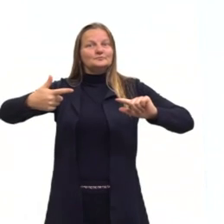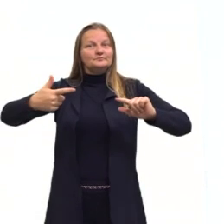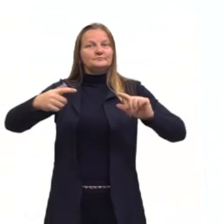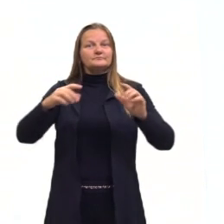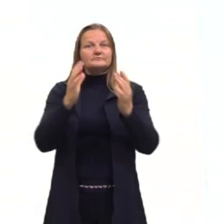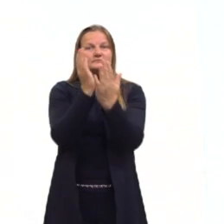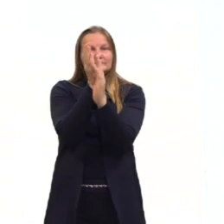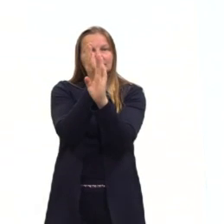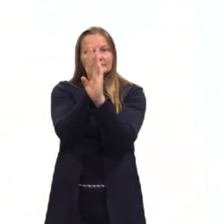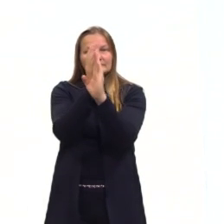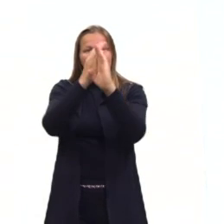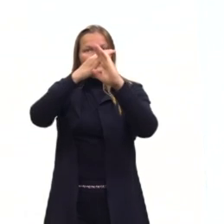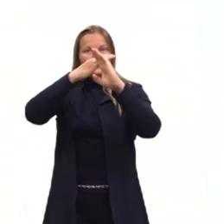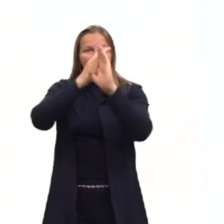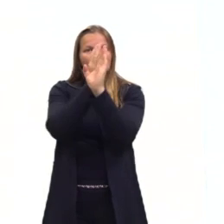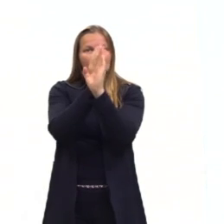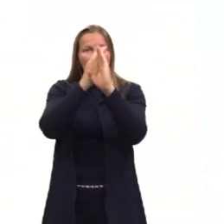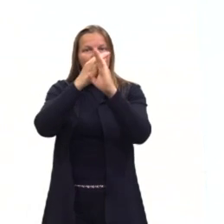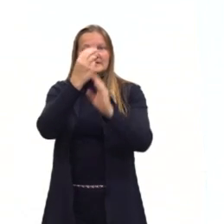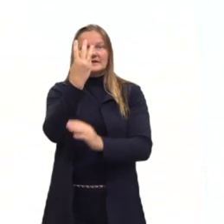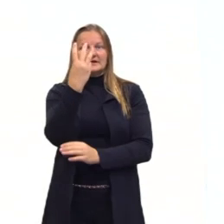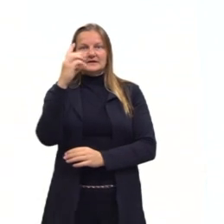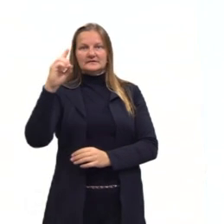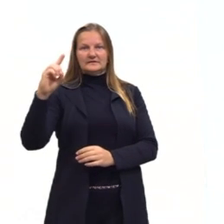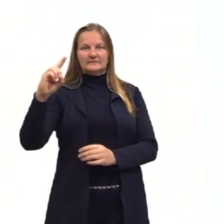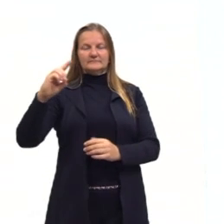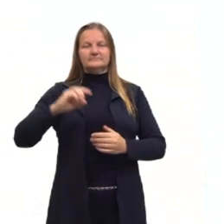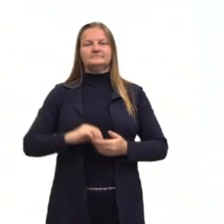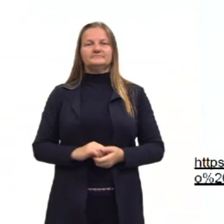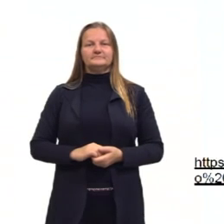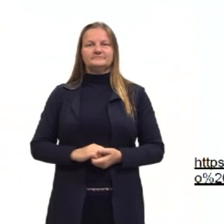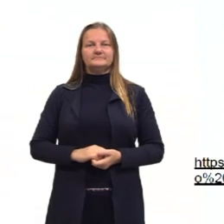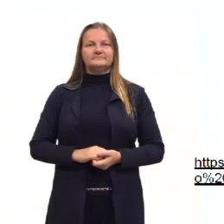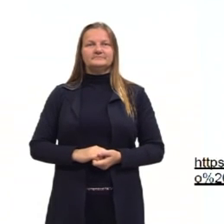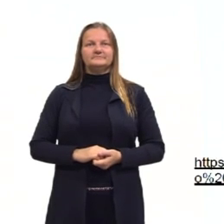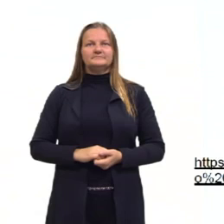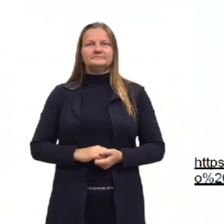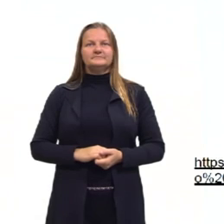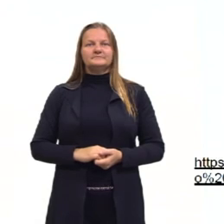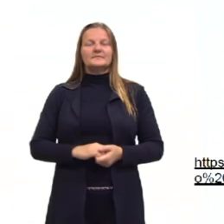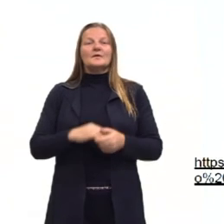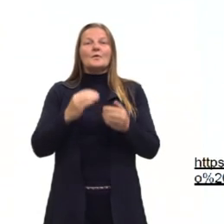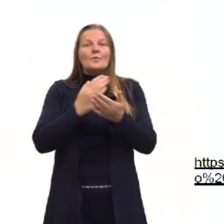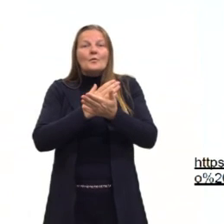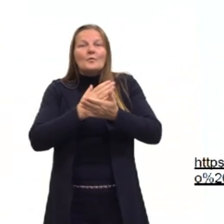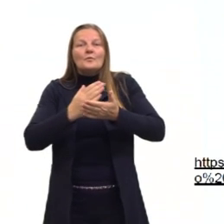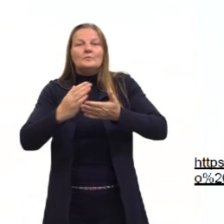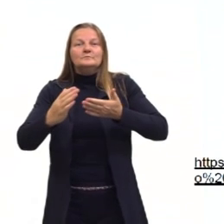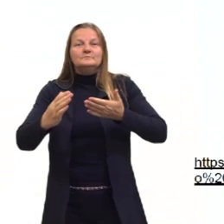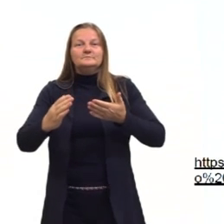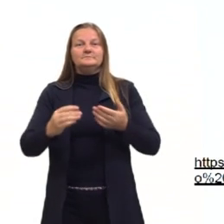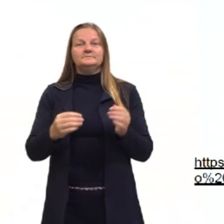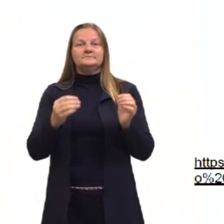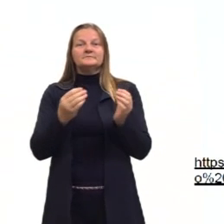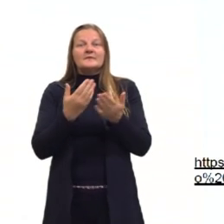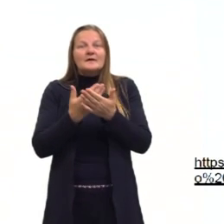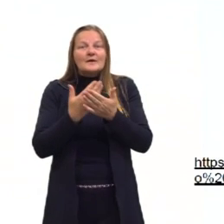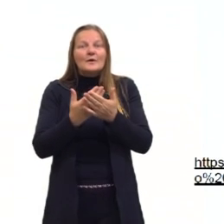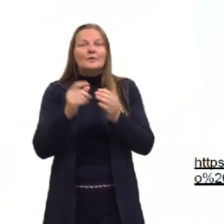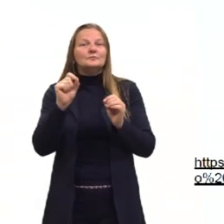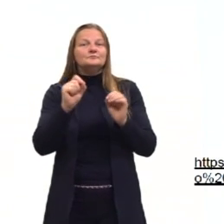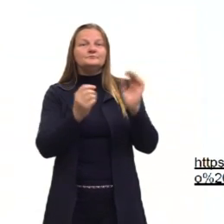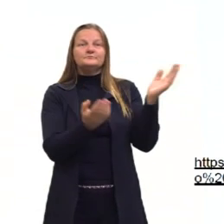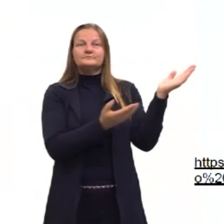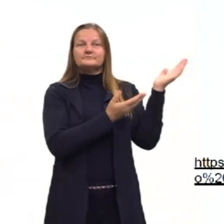tridimensional, a geometria espacial. Então para dar início na nossa aula eu trouxe aqui para